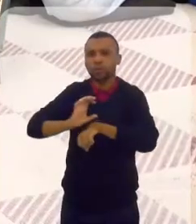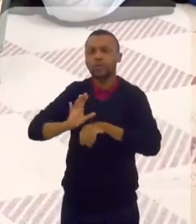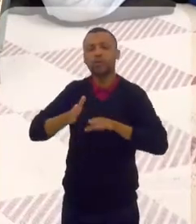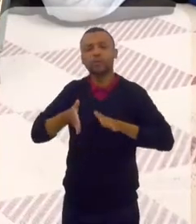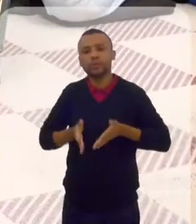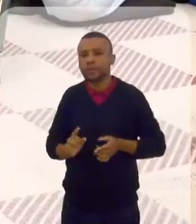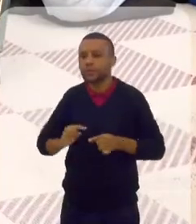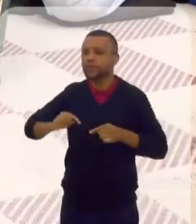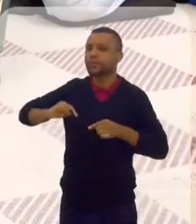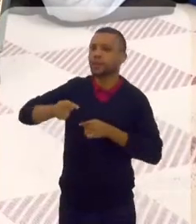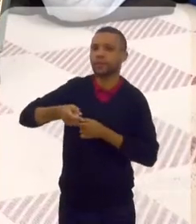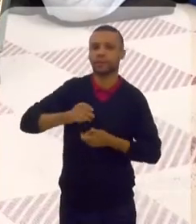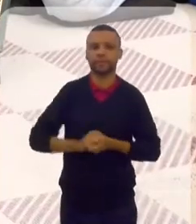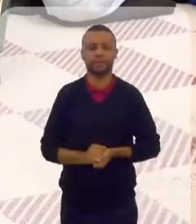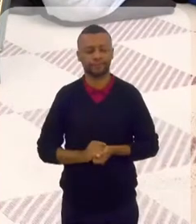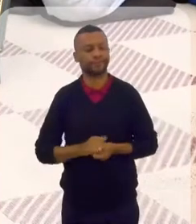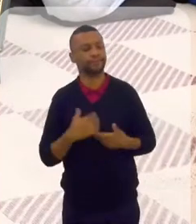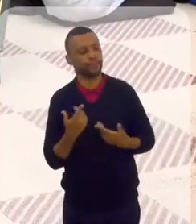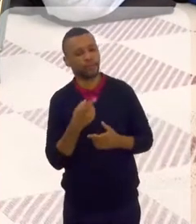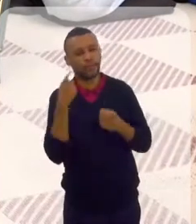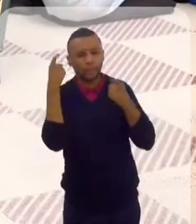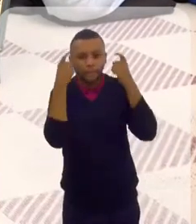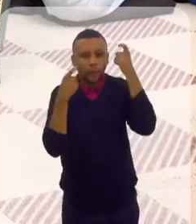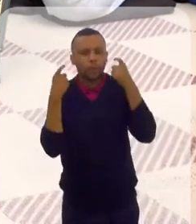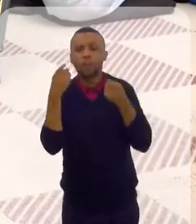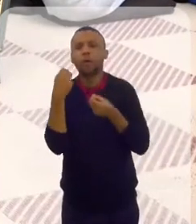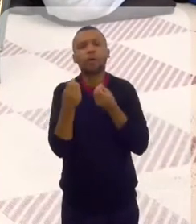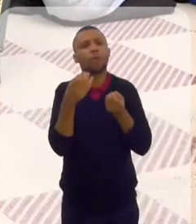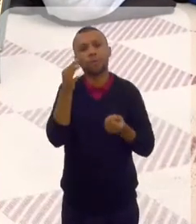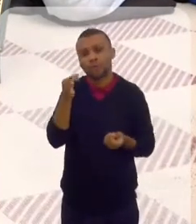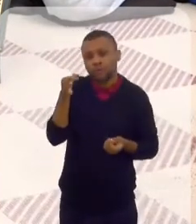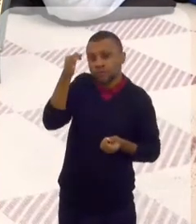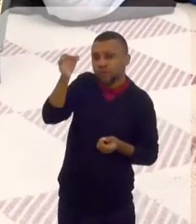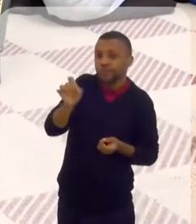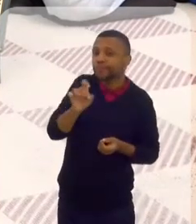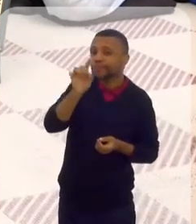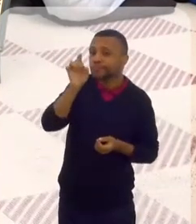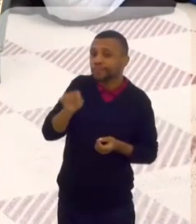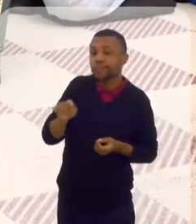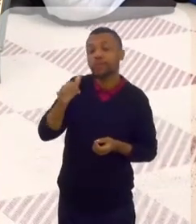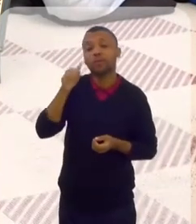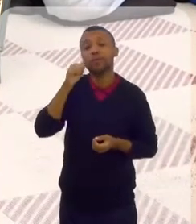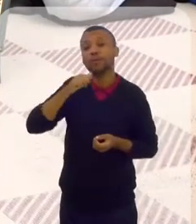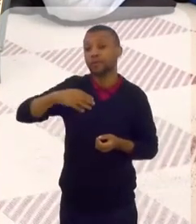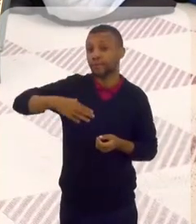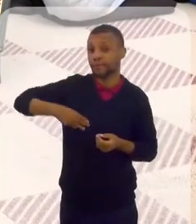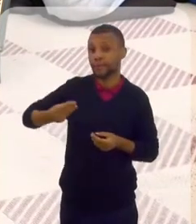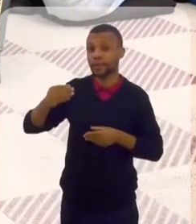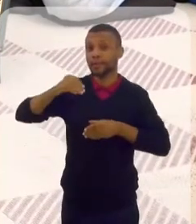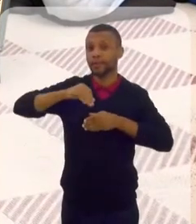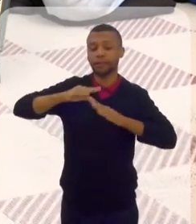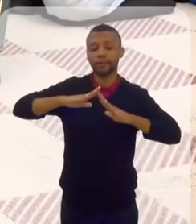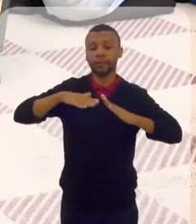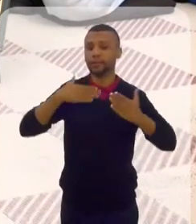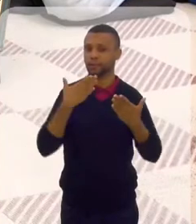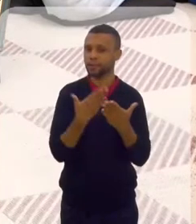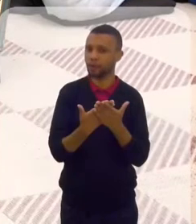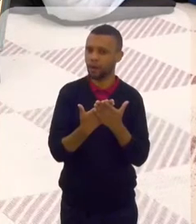Carlos, você se preocupa como será com a sua filha na escola?